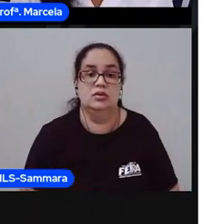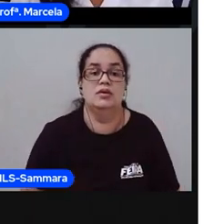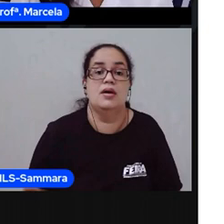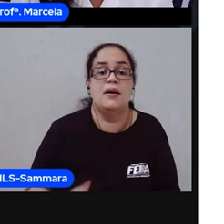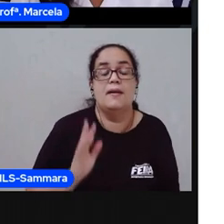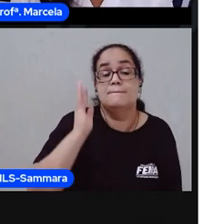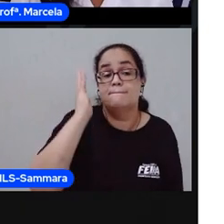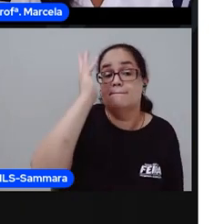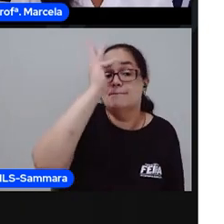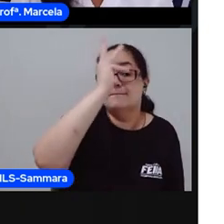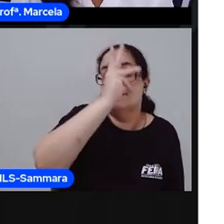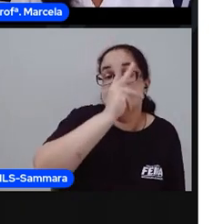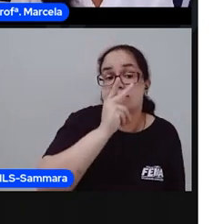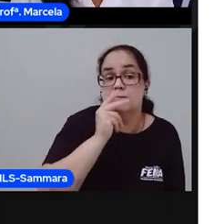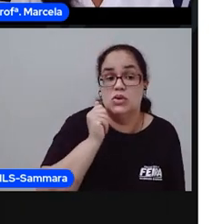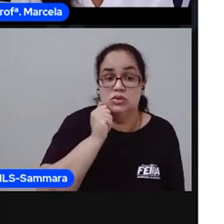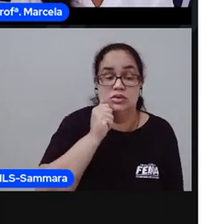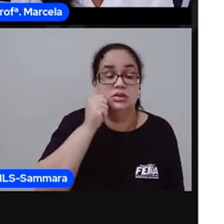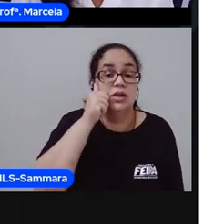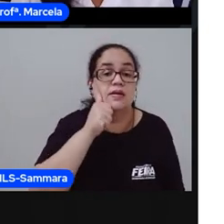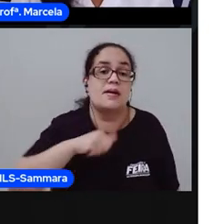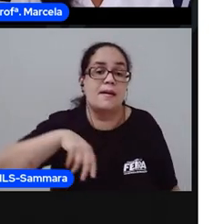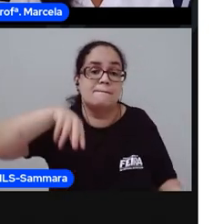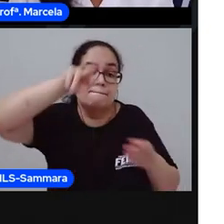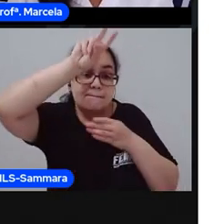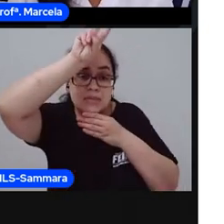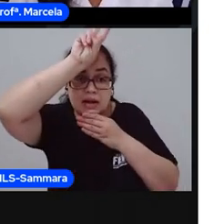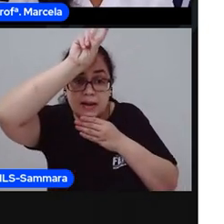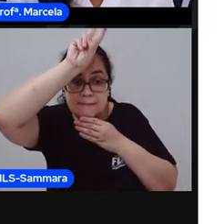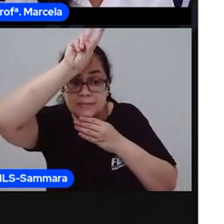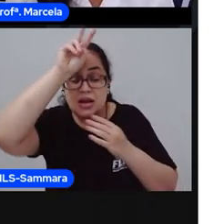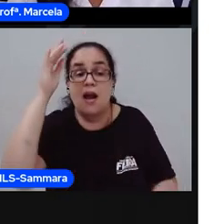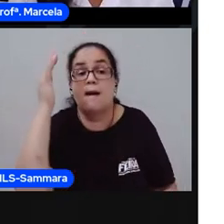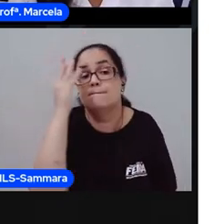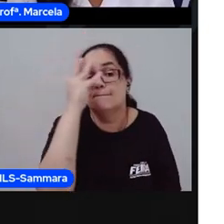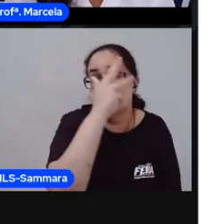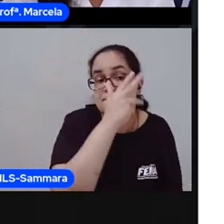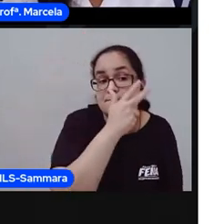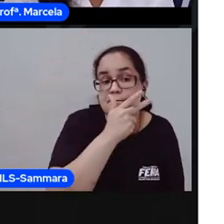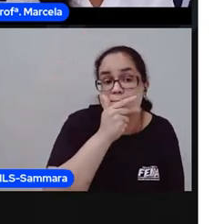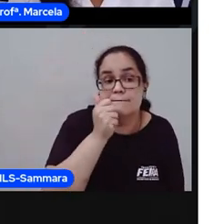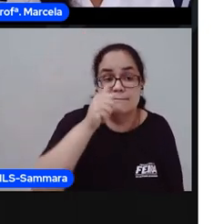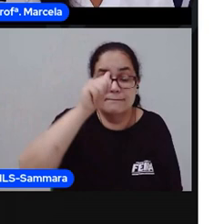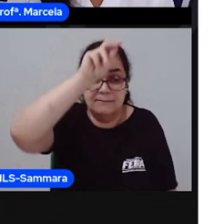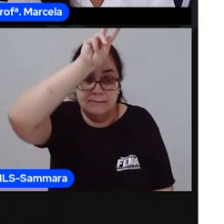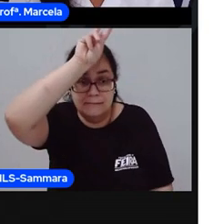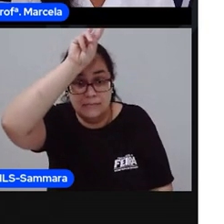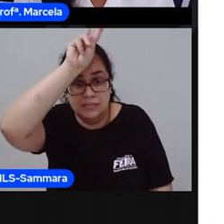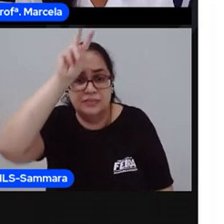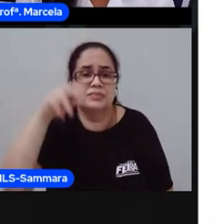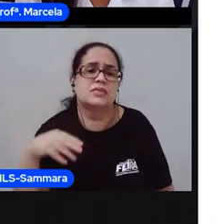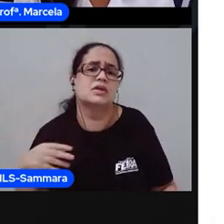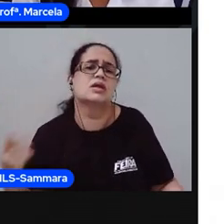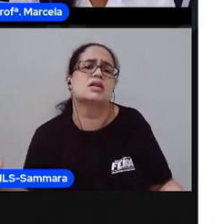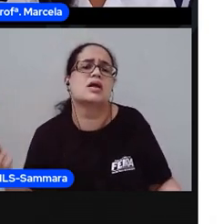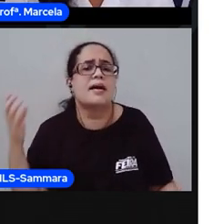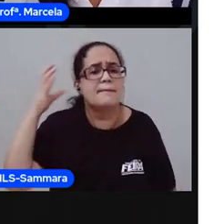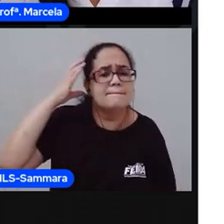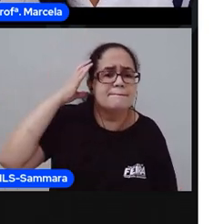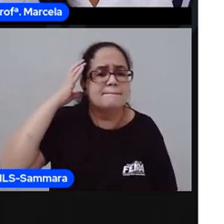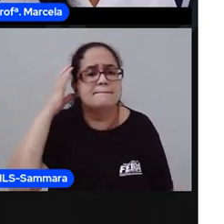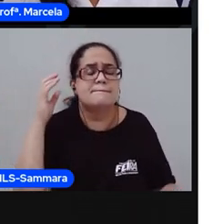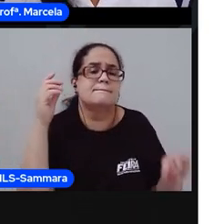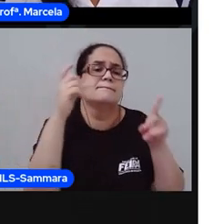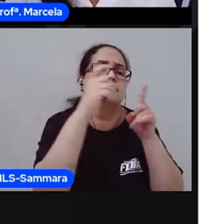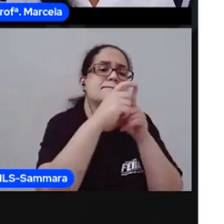Ó, bonita. Cabrita. Bonita. Cabrita. Onde é que tá a rima nessas palavras?